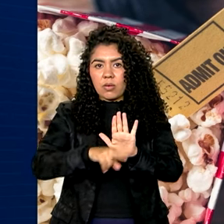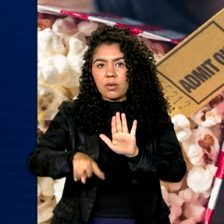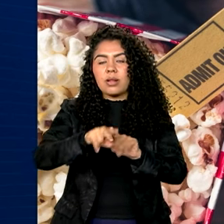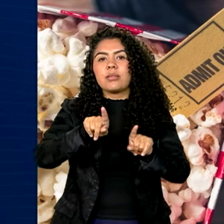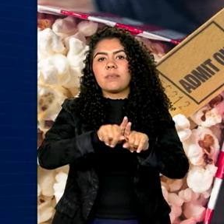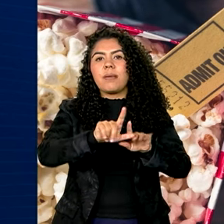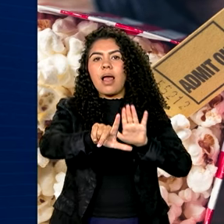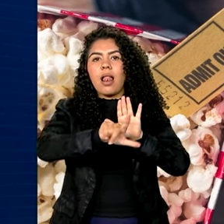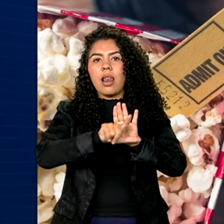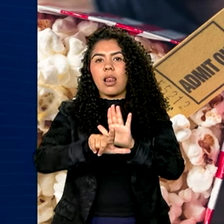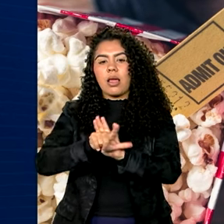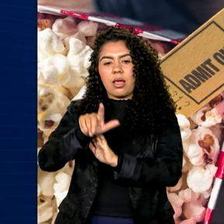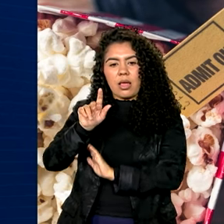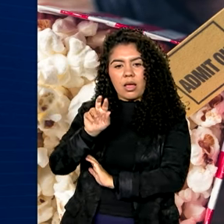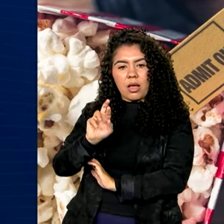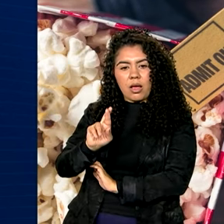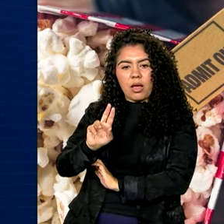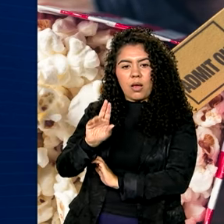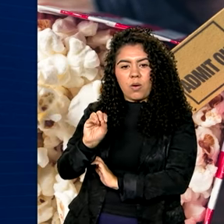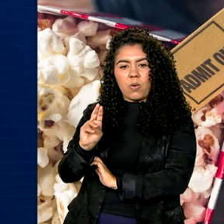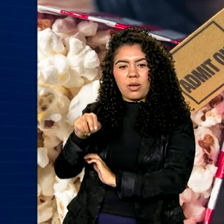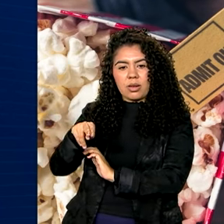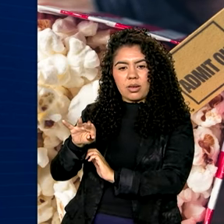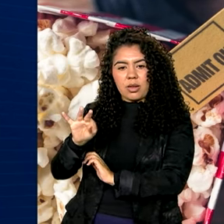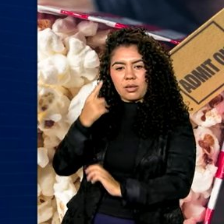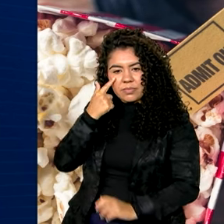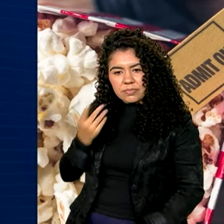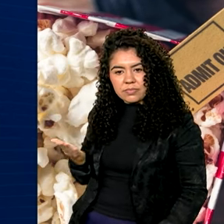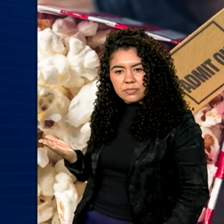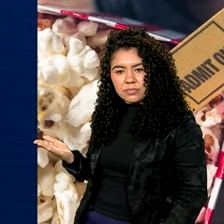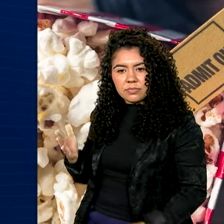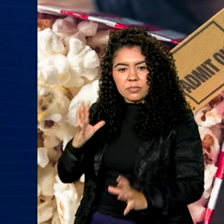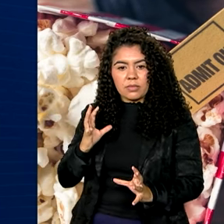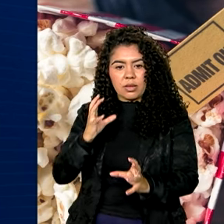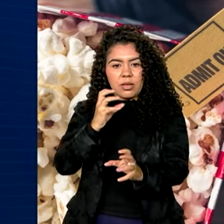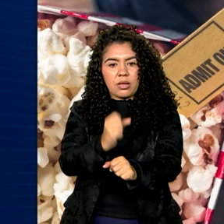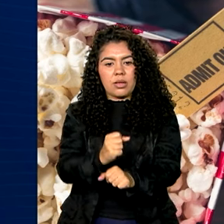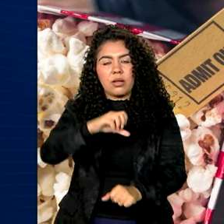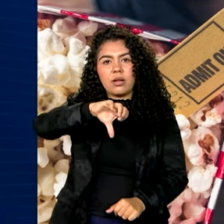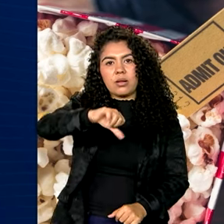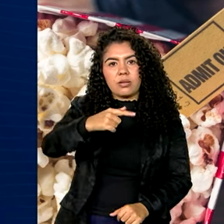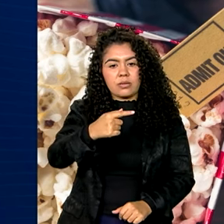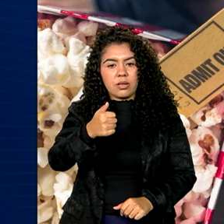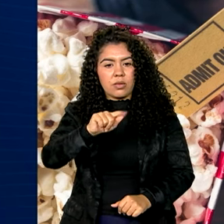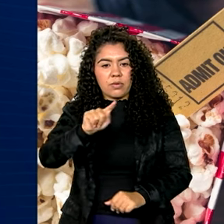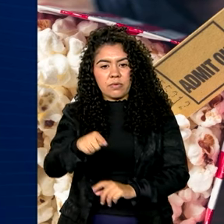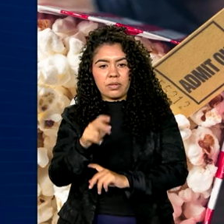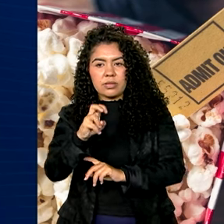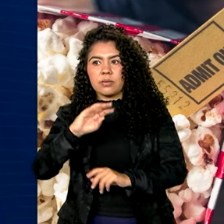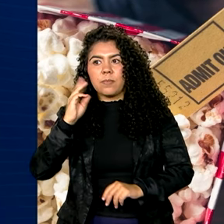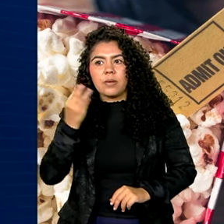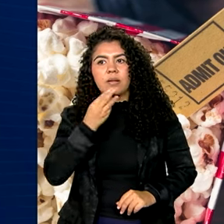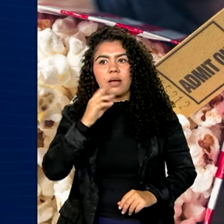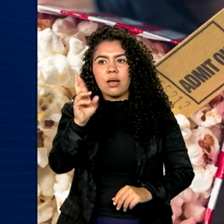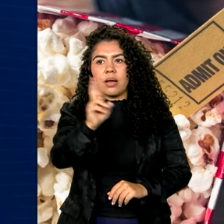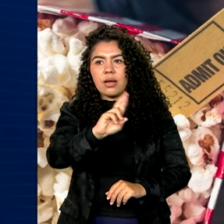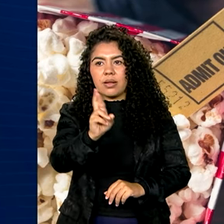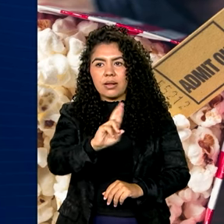também garantiu outros 971 milhões de reais para 1.088 projetos.